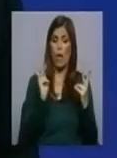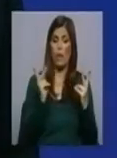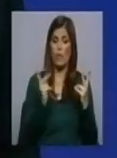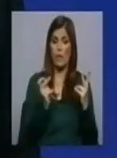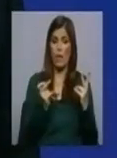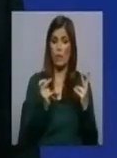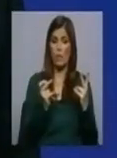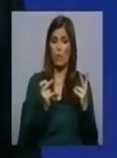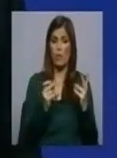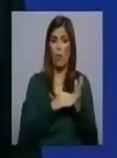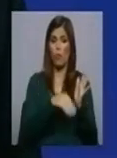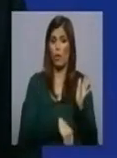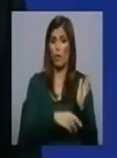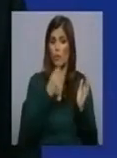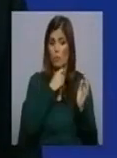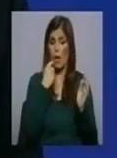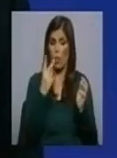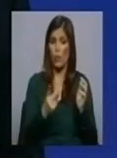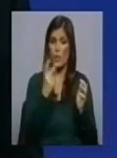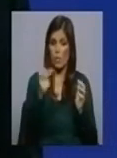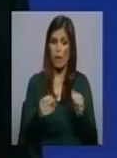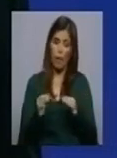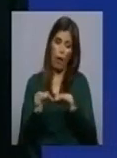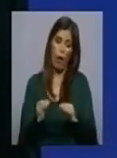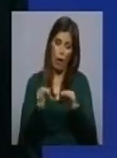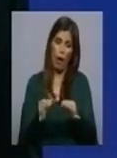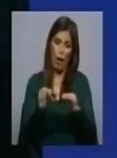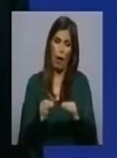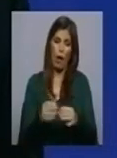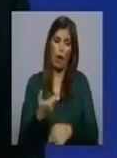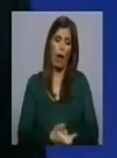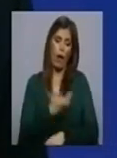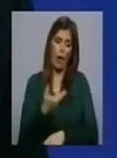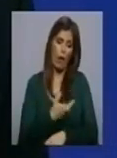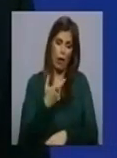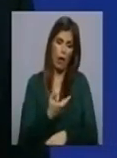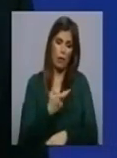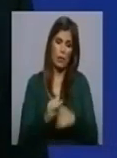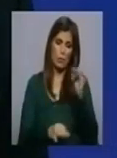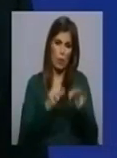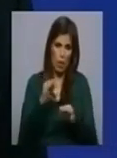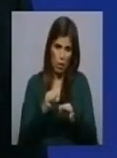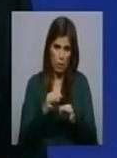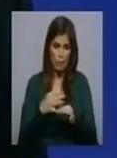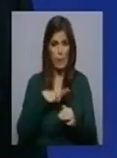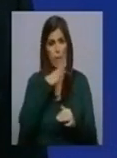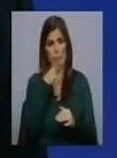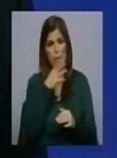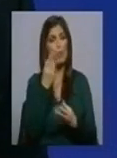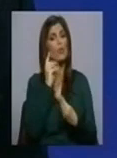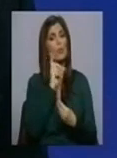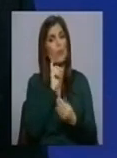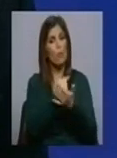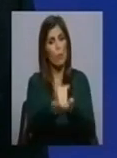feita uma desdicação, faz agora em maio, durante dois anos, esteve de molho durante dois anos no Tribunal. Queria dizer aqui que foi muito importante o